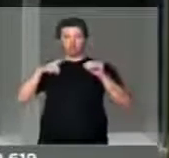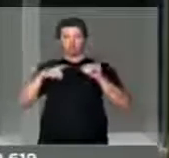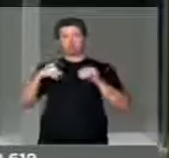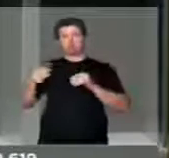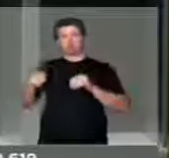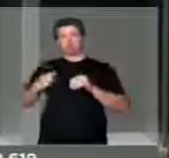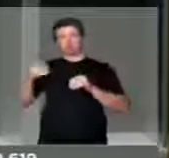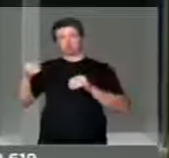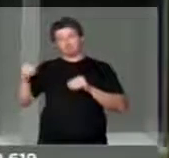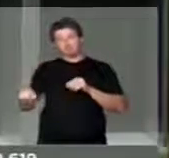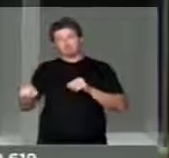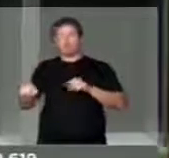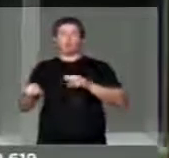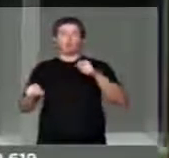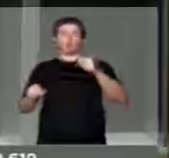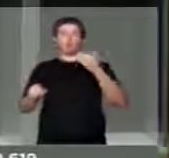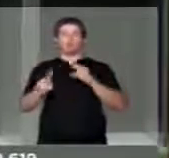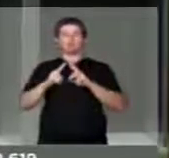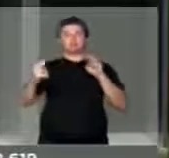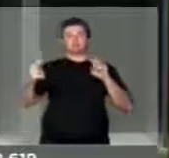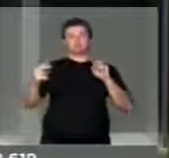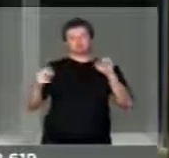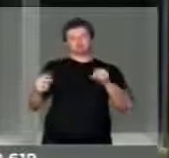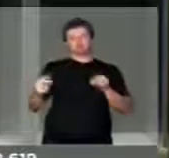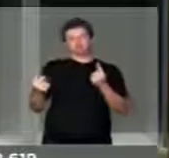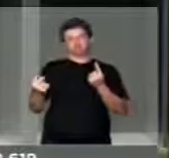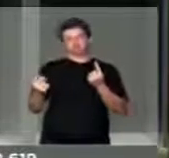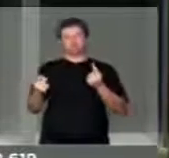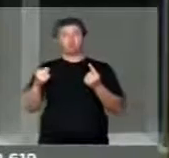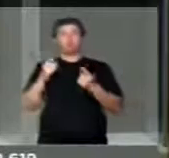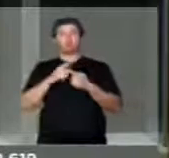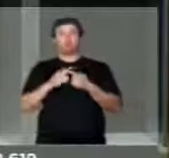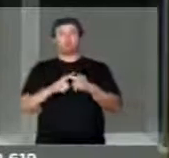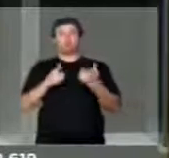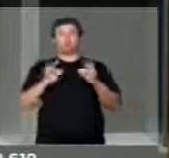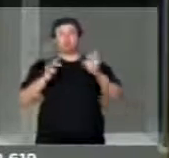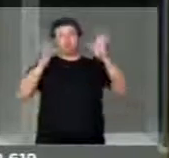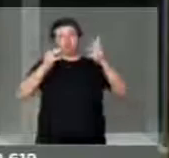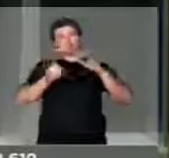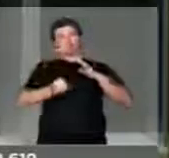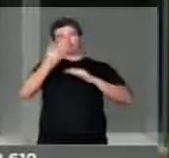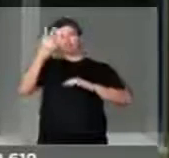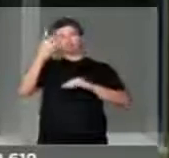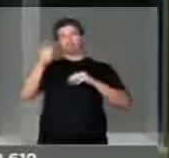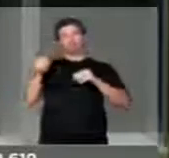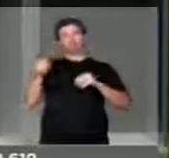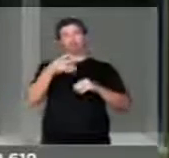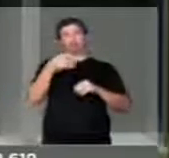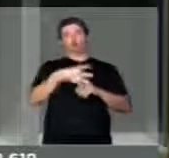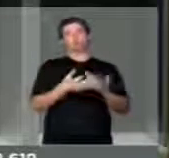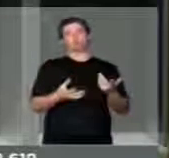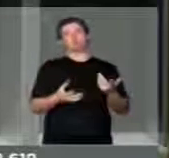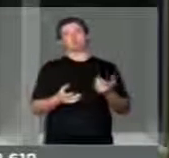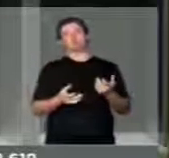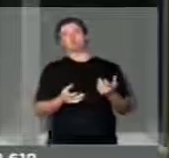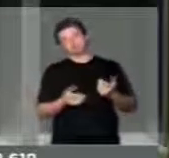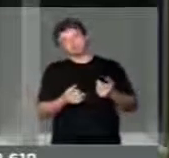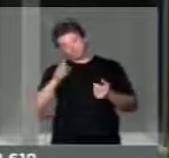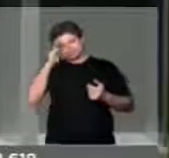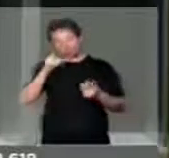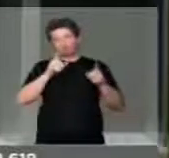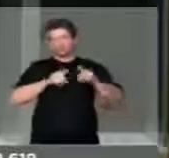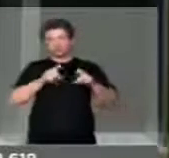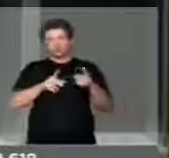Ele decorre, sobretudo, das mudanças da tecnologia, sobretudo, a